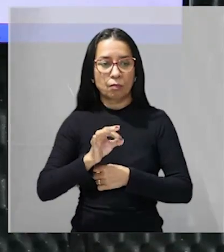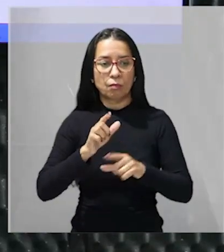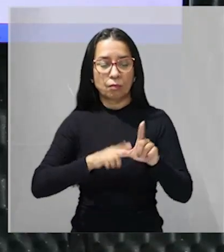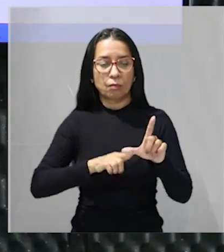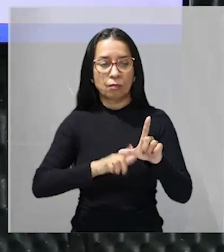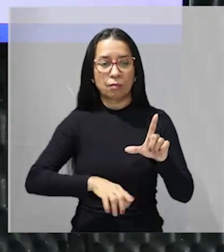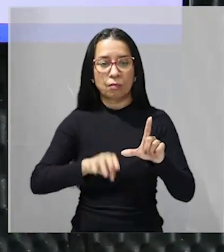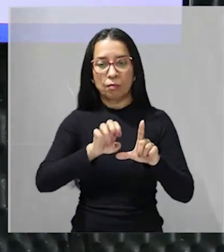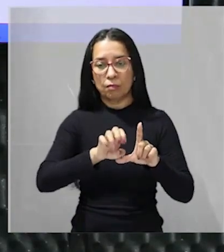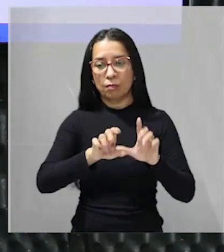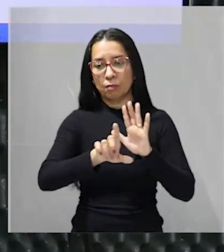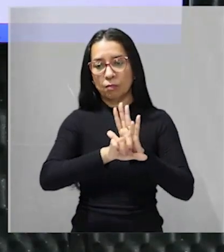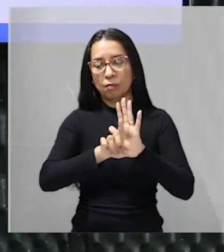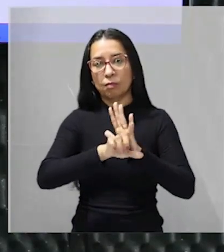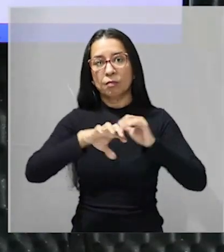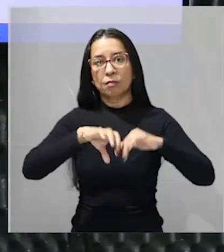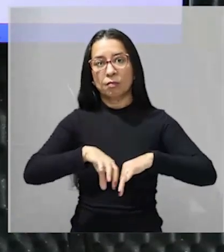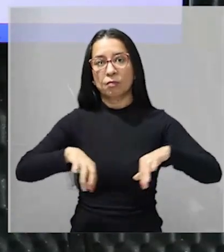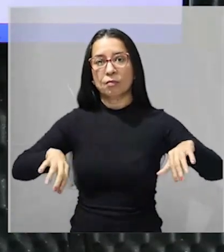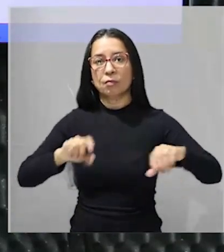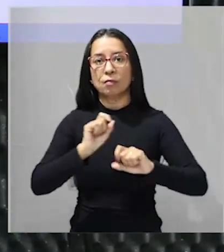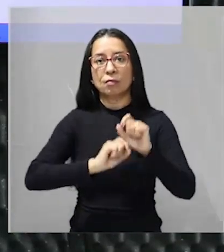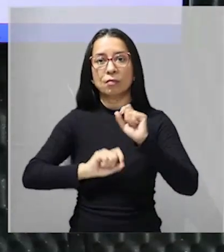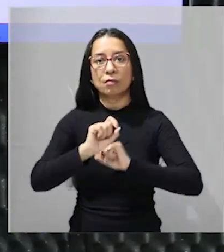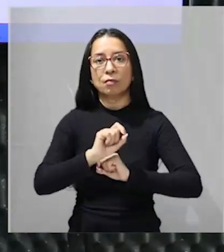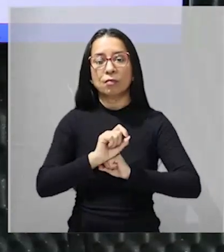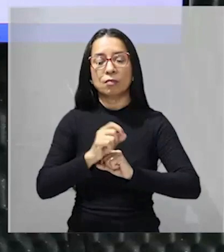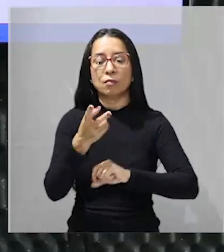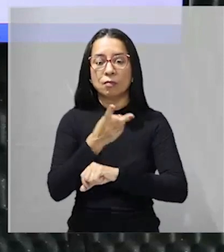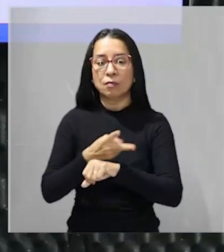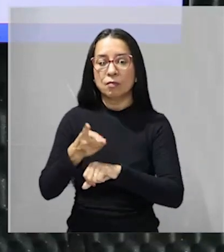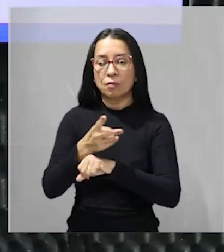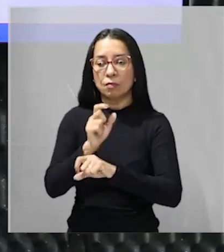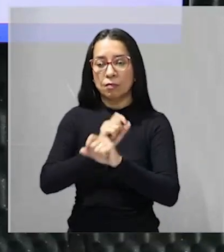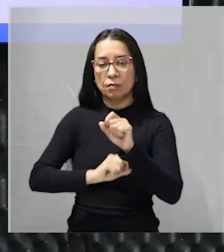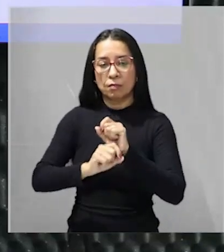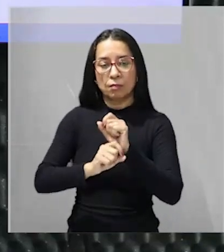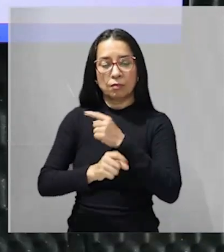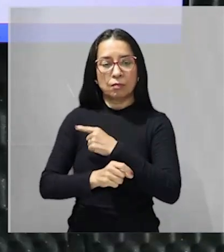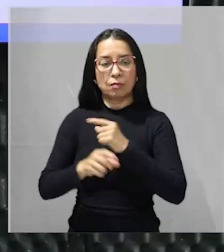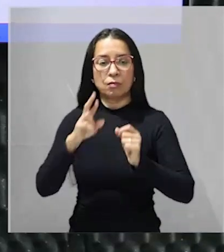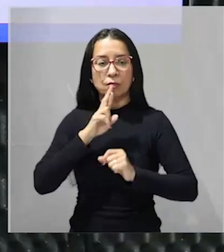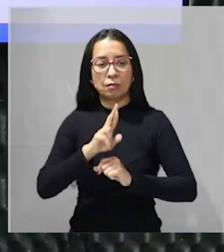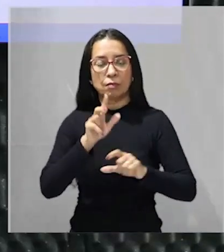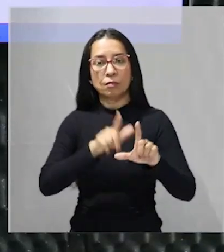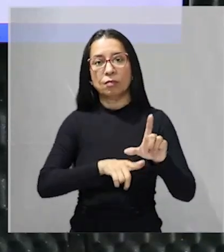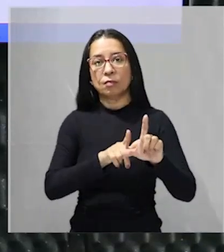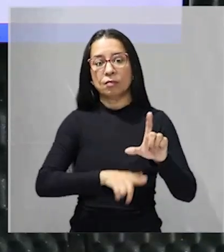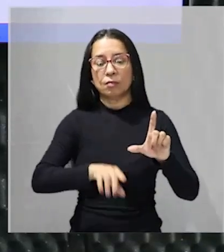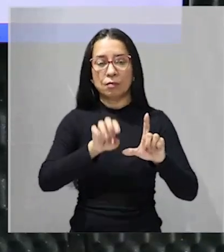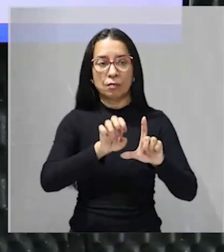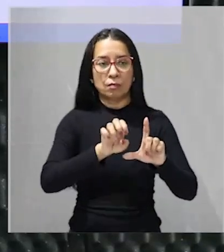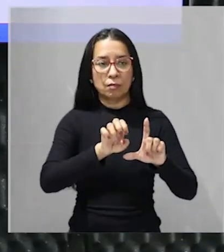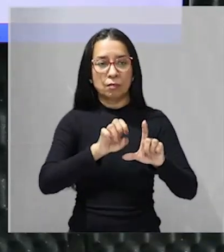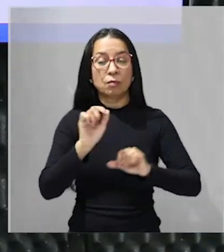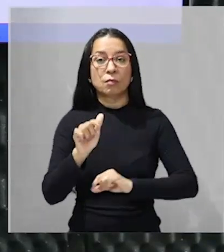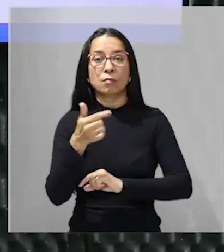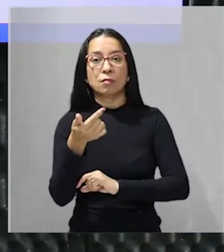e quem quis a separação aqui quem buscou foram os confederados sulistas então resposta letra E